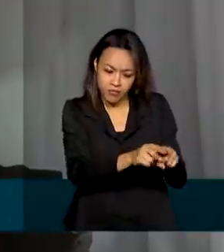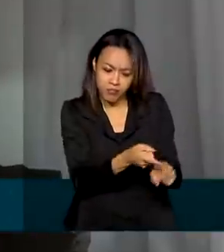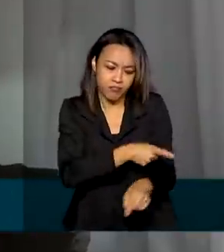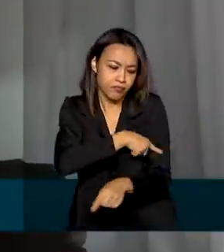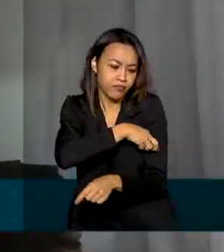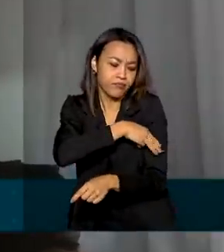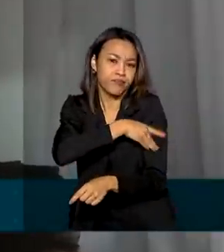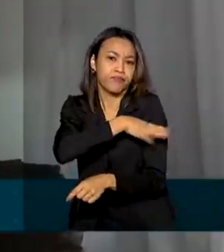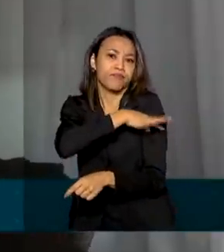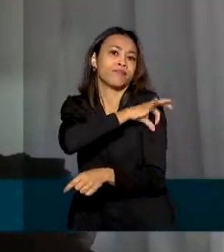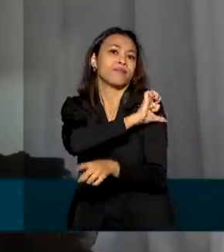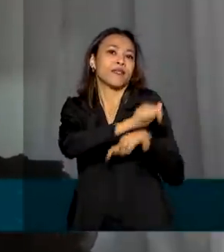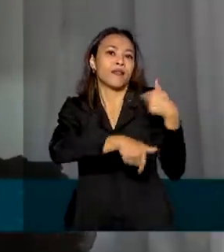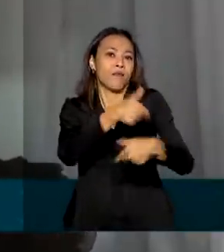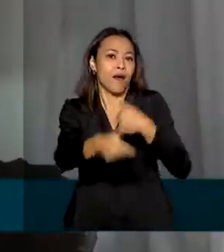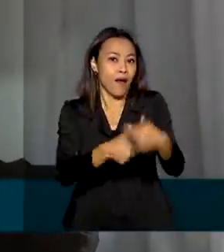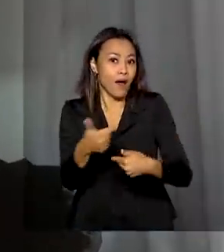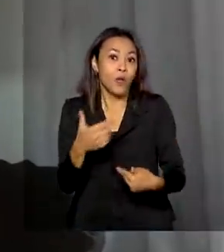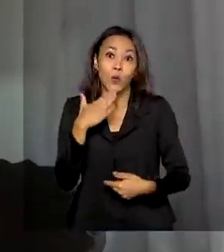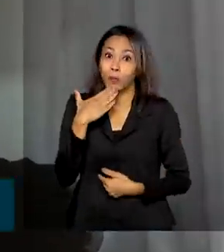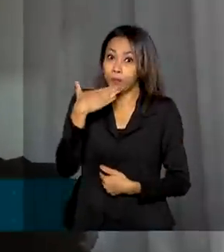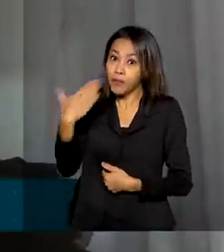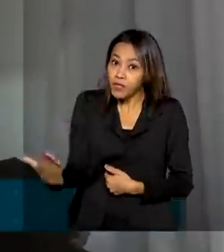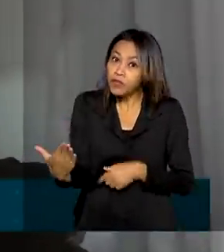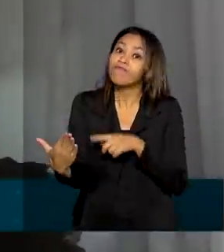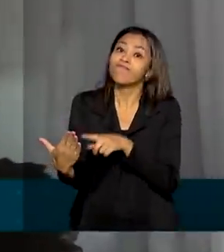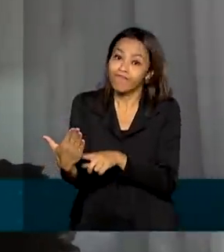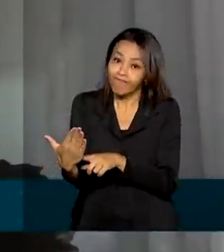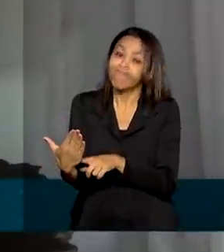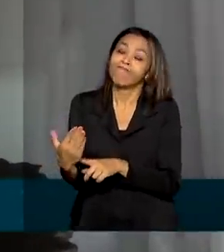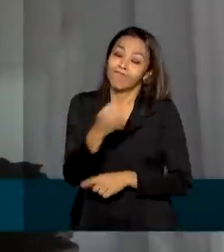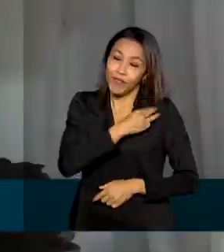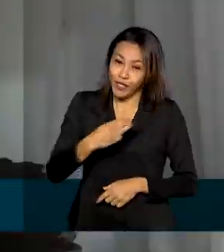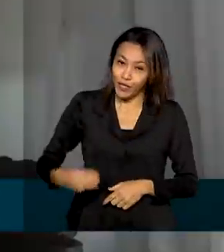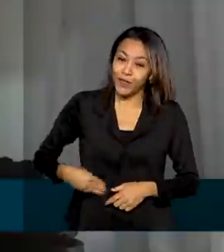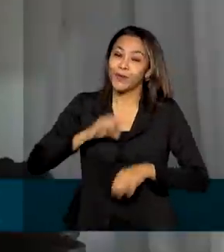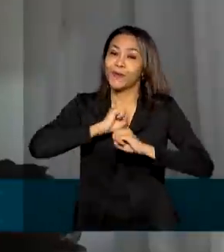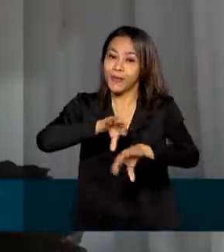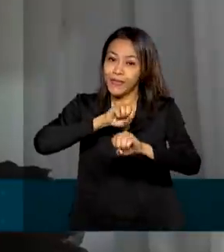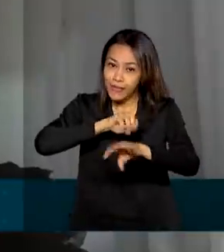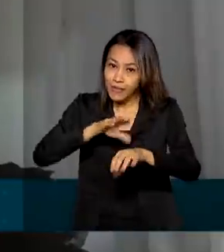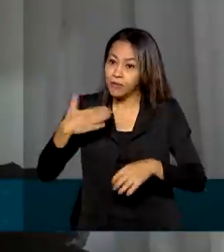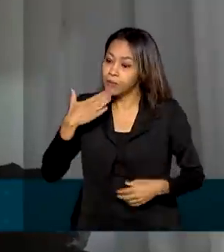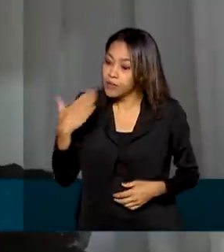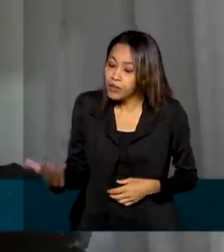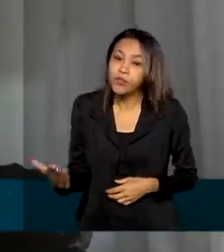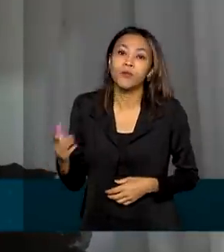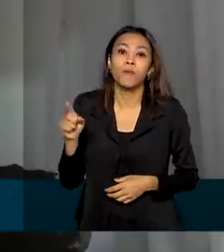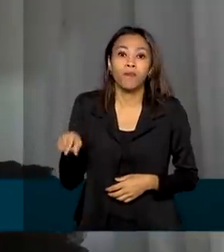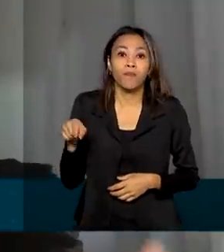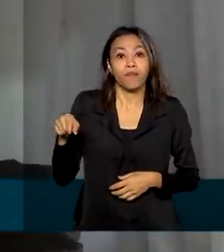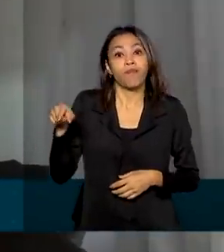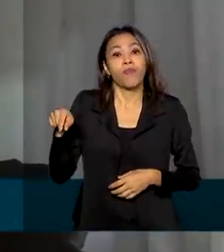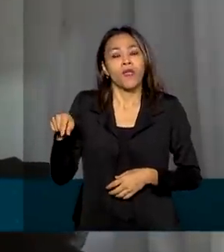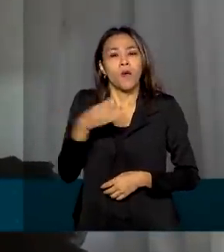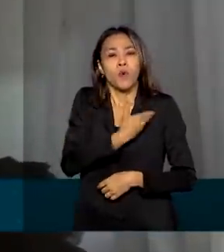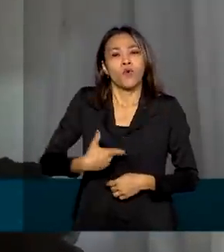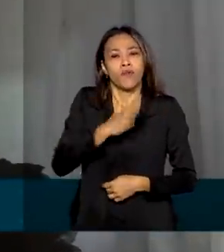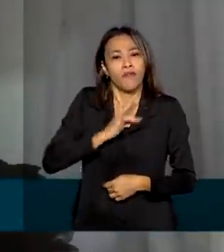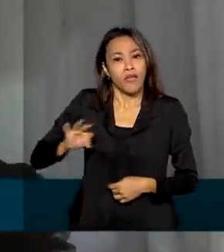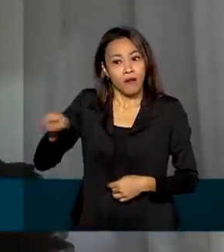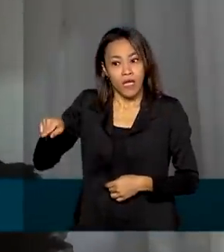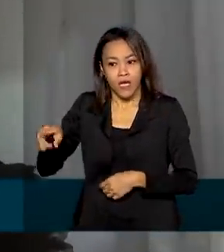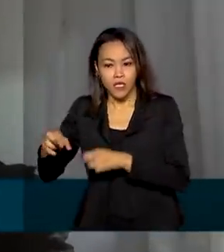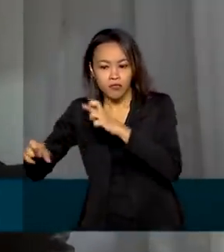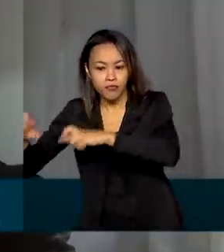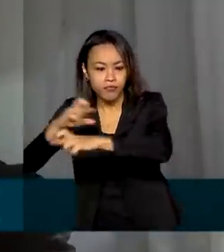ensino fundamental. O pedido foi feito pelo próprio ministro da Educação, Milton Ribeiro, ao Comitê de Crise do Governo Federal, que monitora